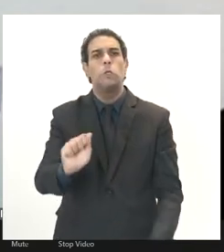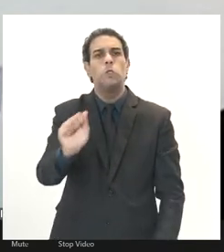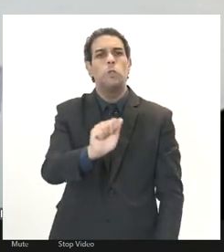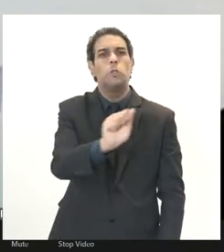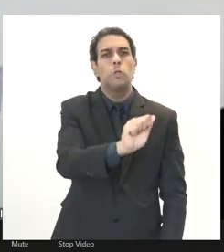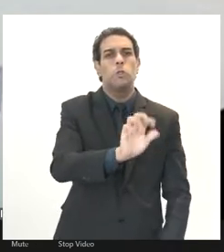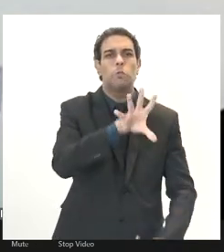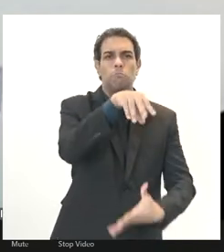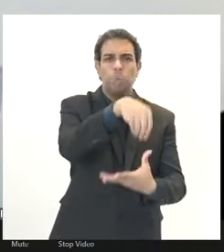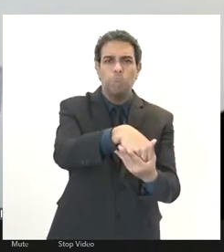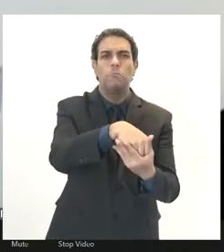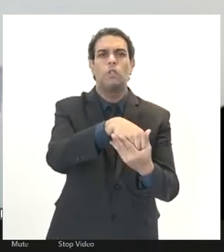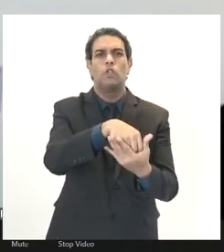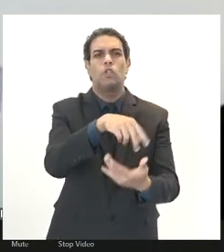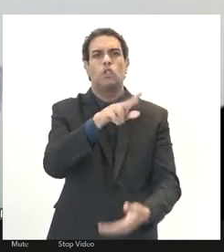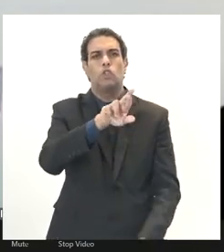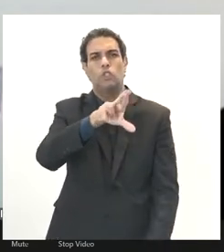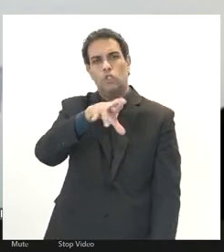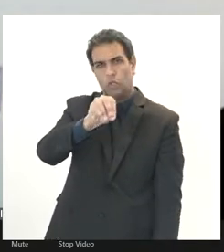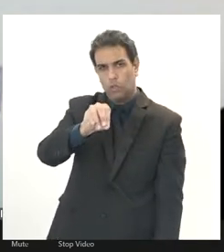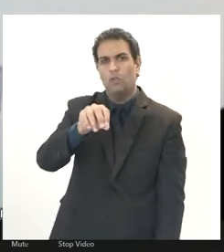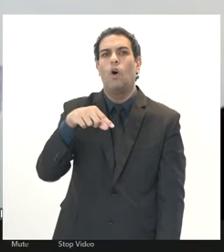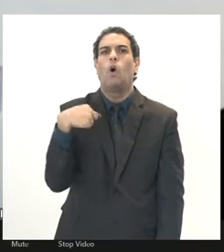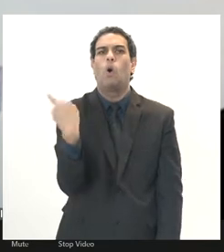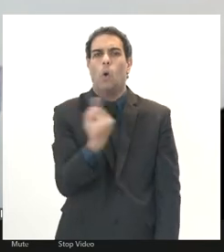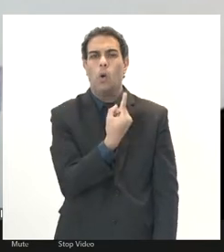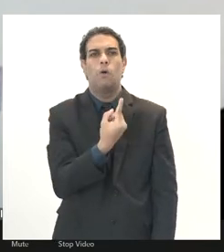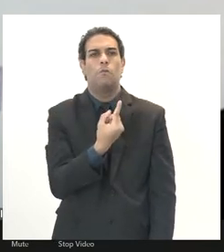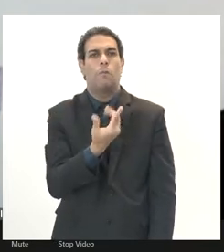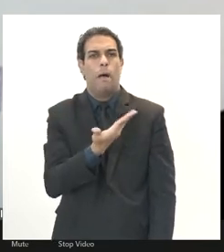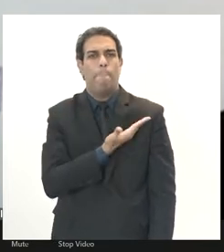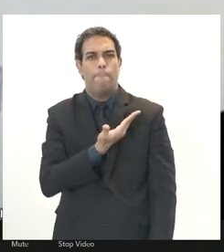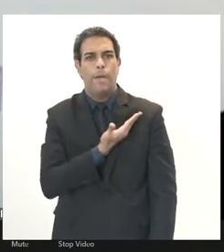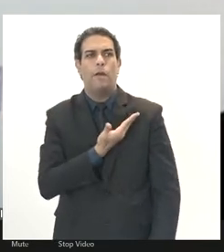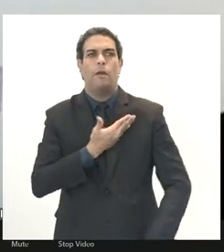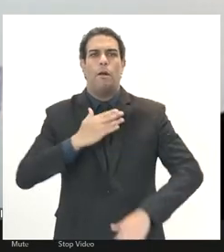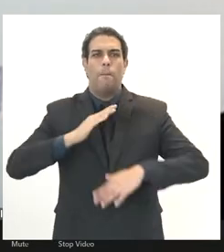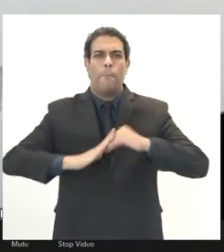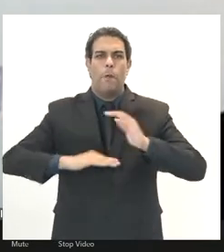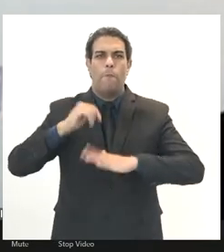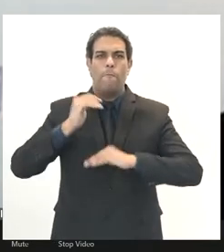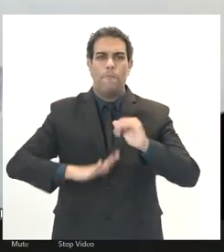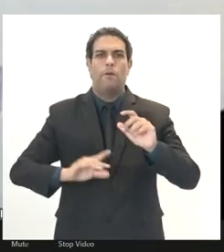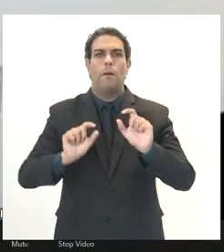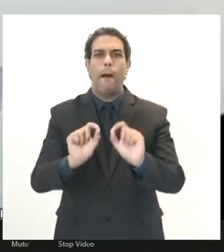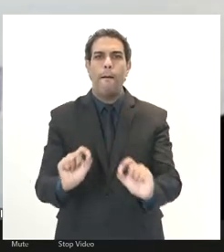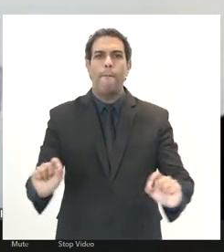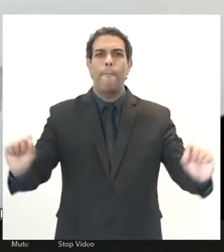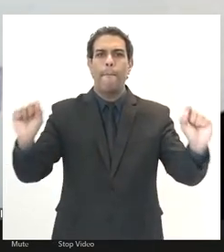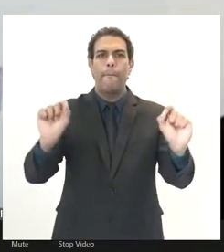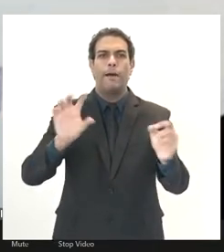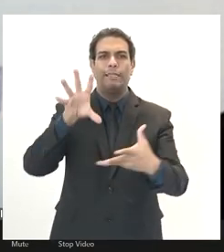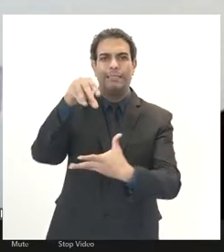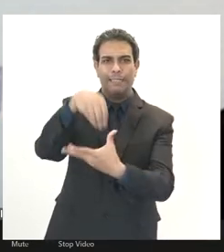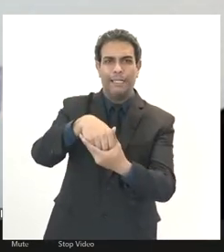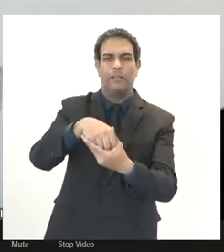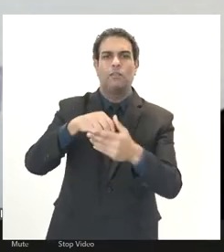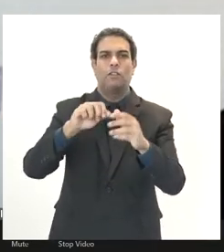também, os nossos amigos, companheiros e colegas da Alerje.